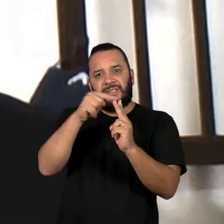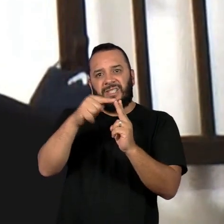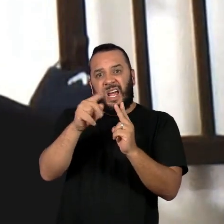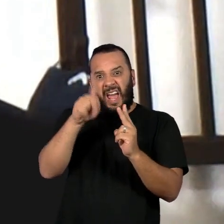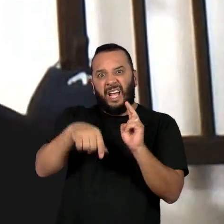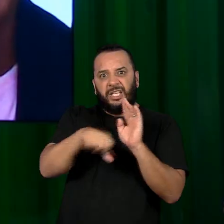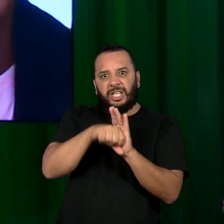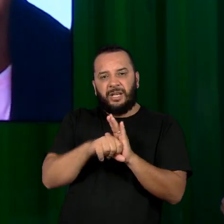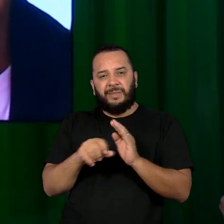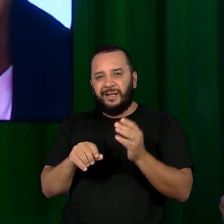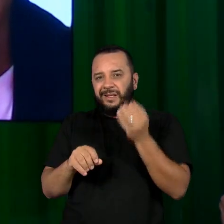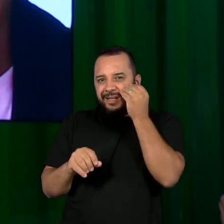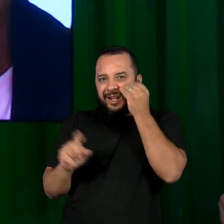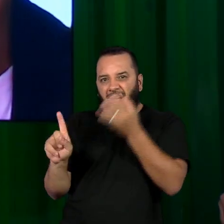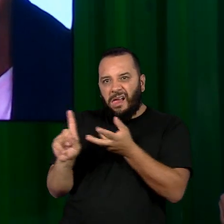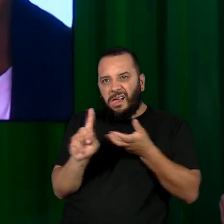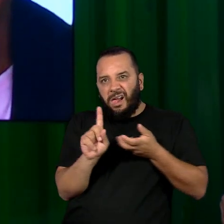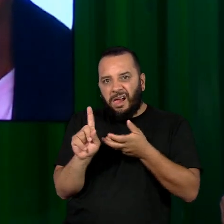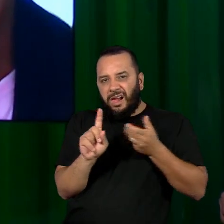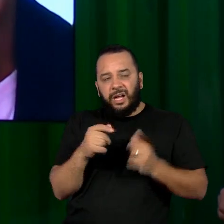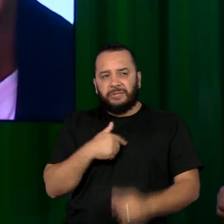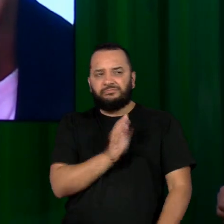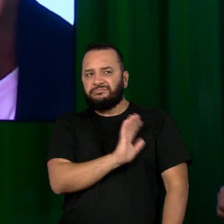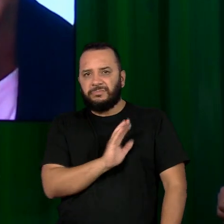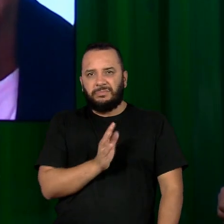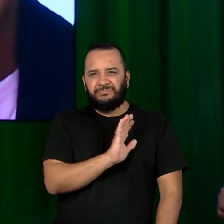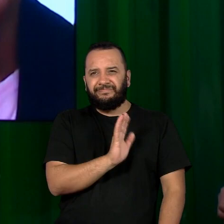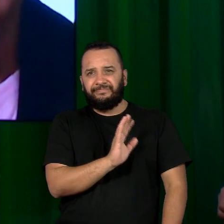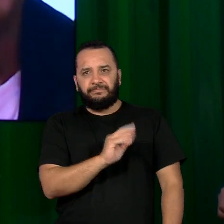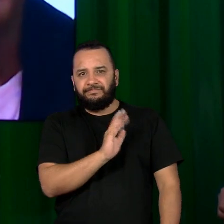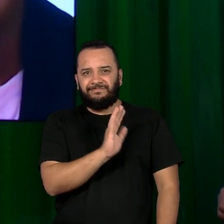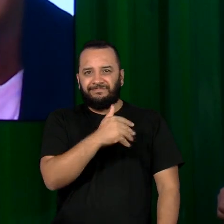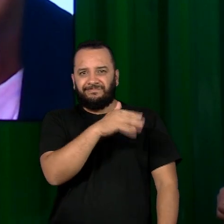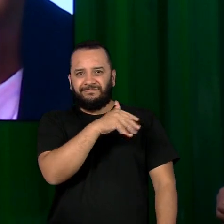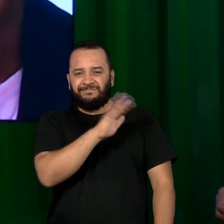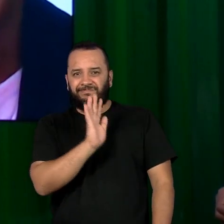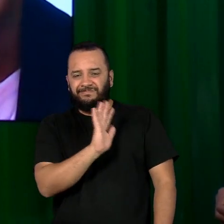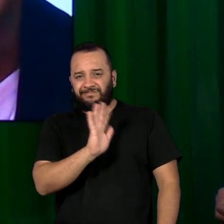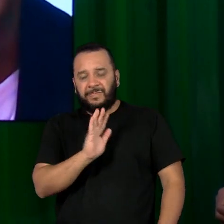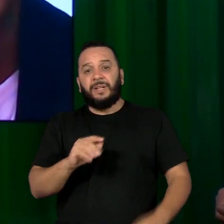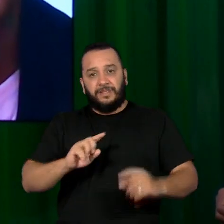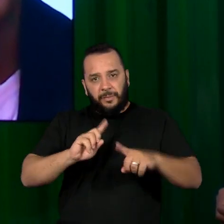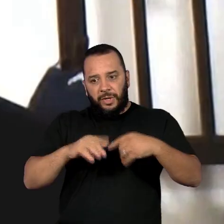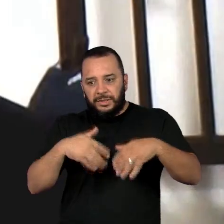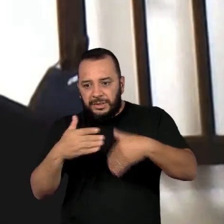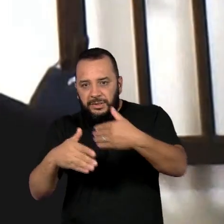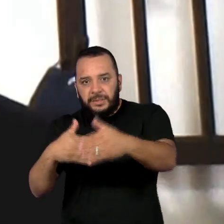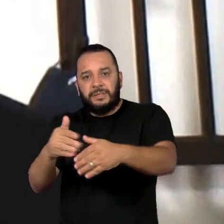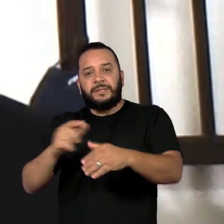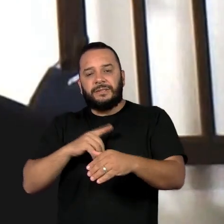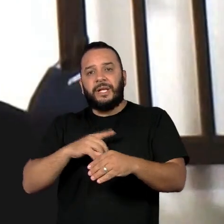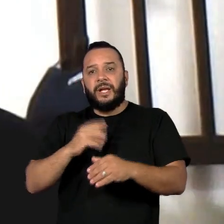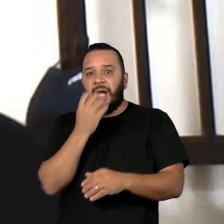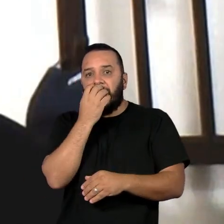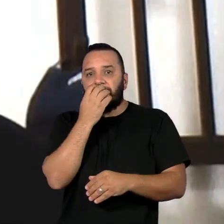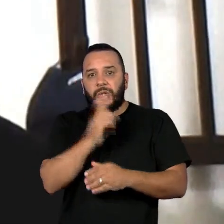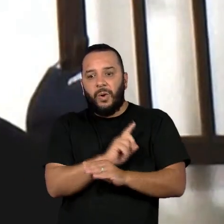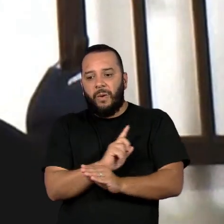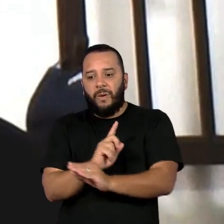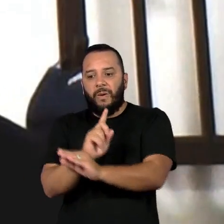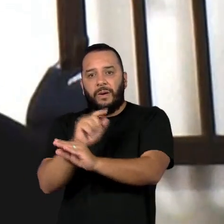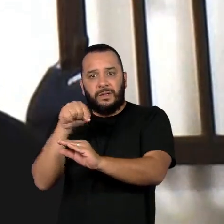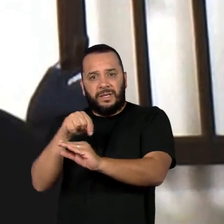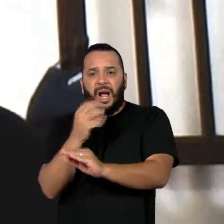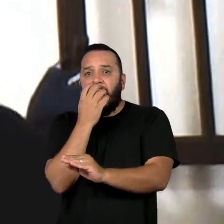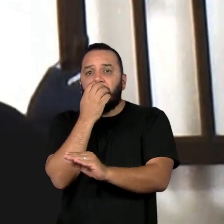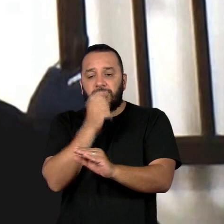crime. Só que ele sempre foge desses dois e, no meio da história, aparece um cachorro, que é como se fosse uma figura